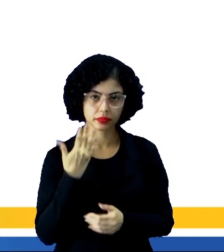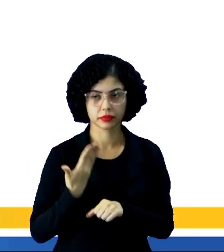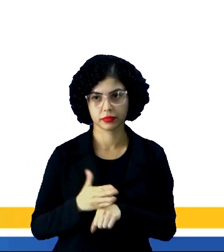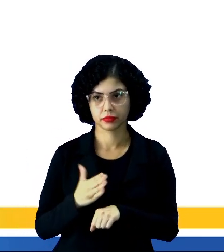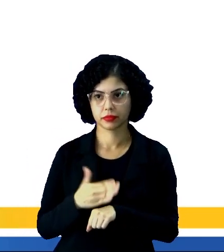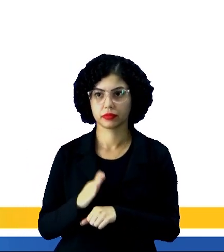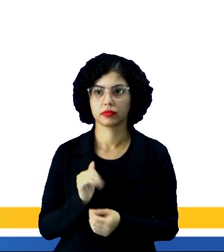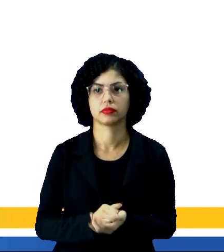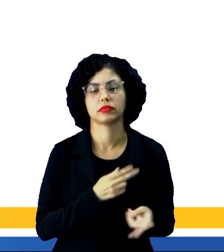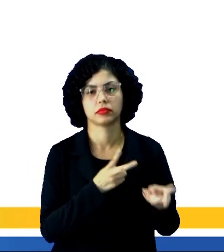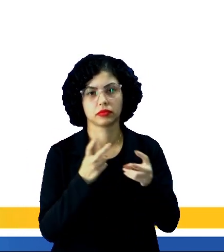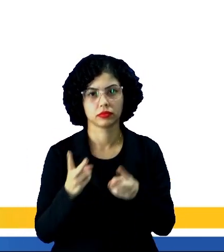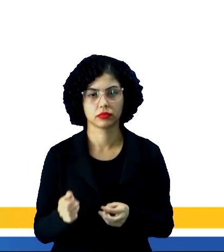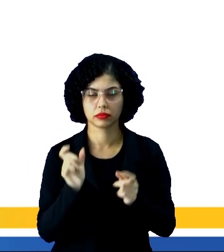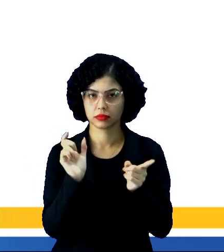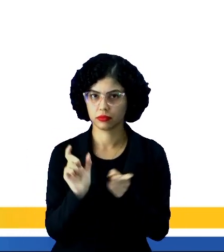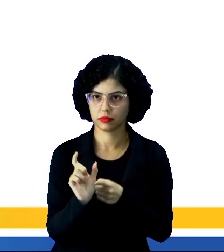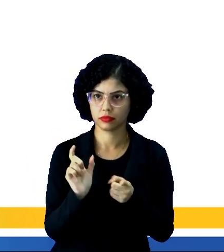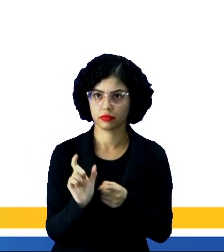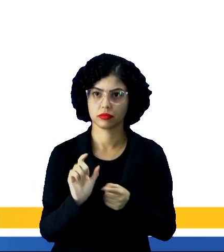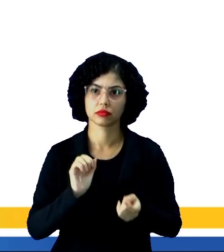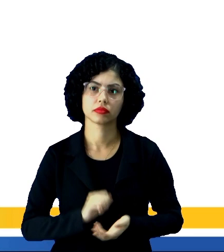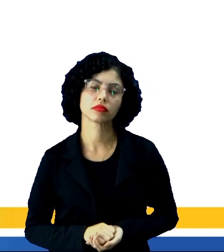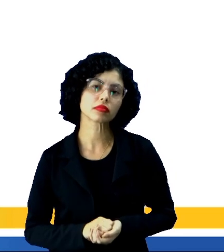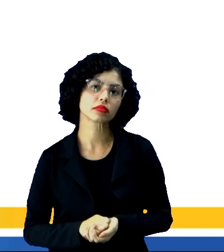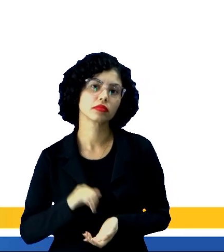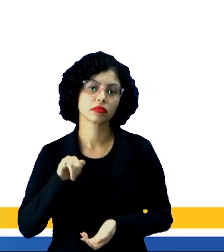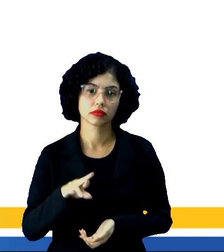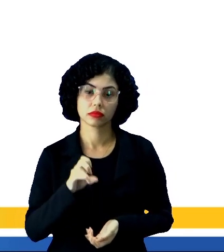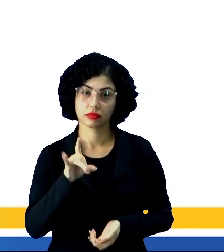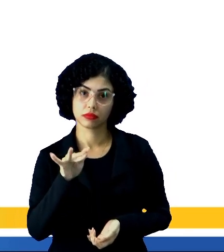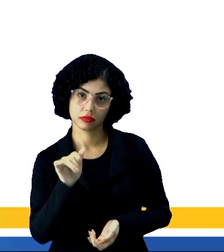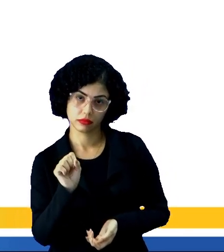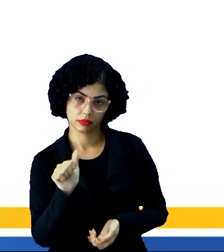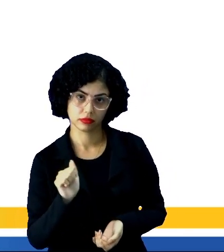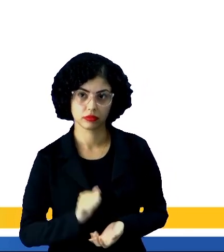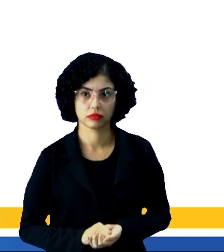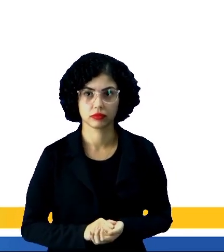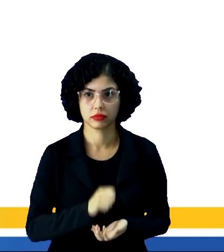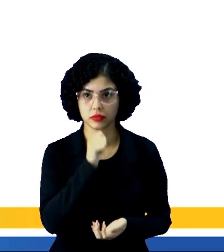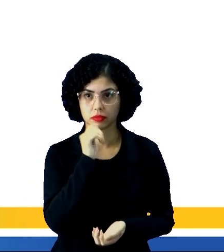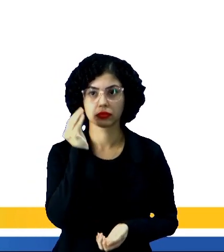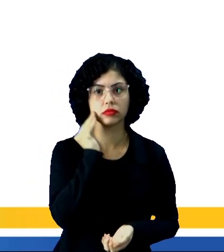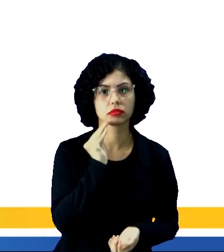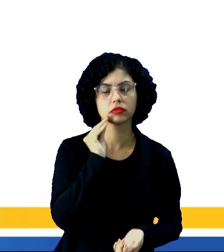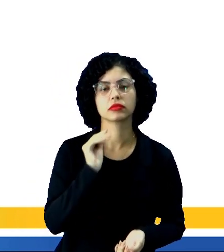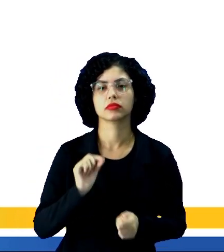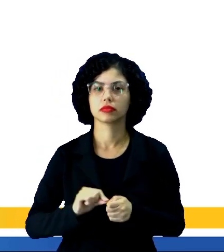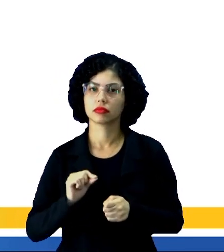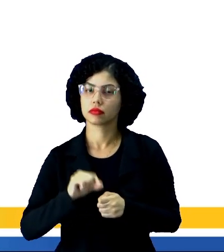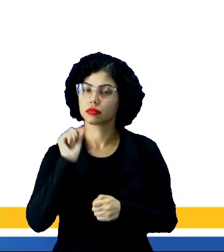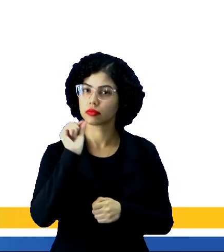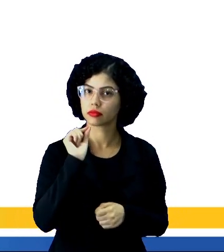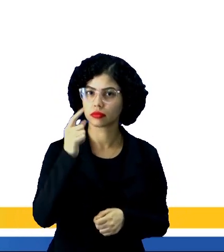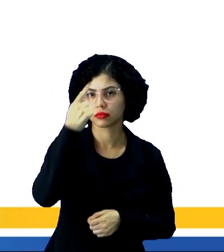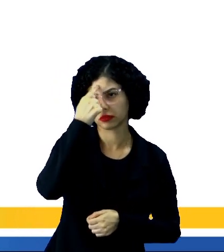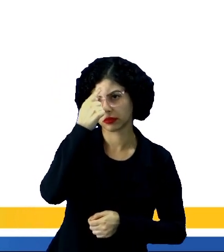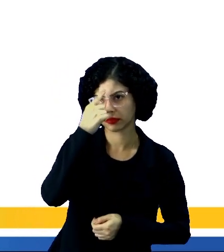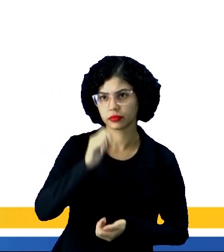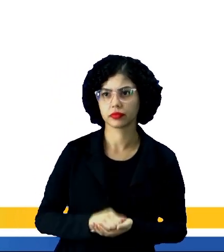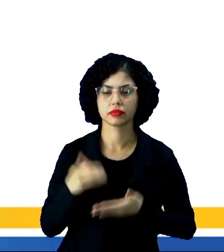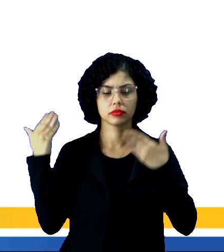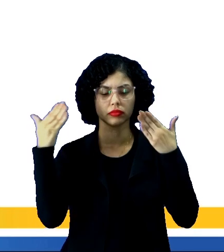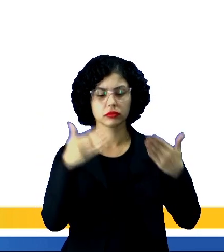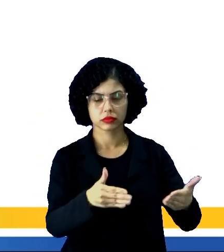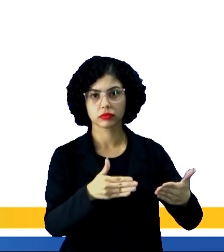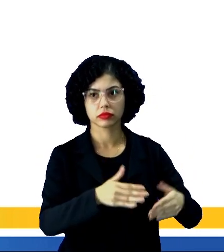você precisa observar as palavras e expressões modalizadoras, pois elas tendem a fazer com que o leitor pense de